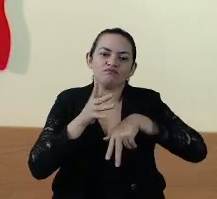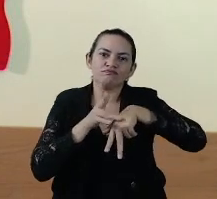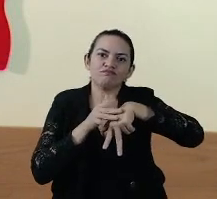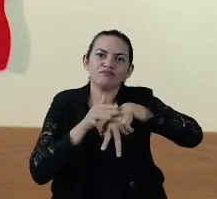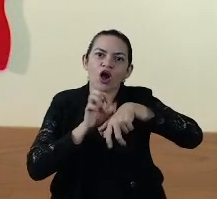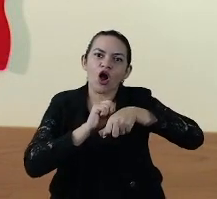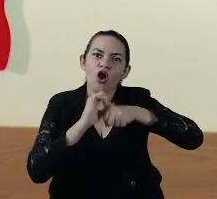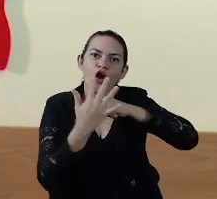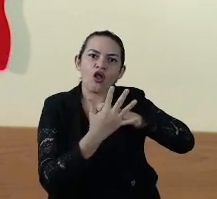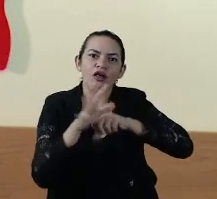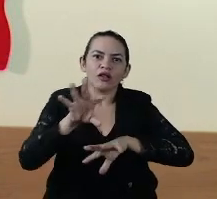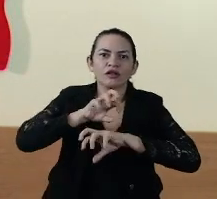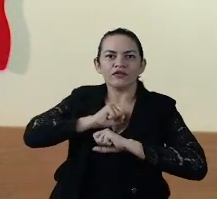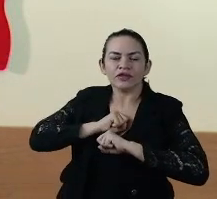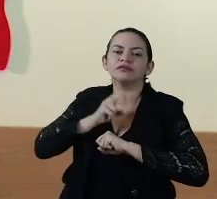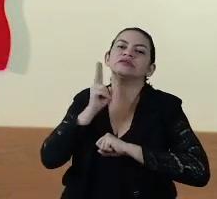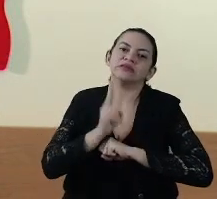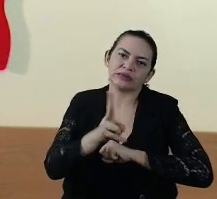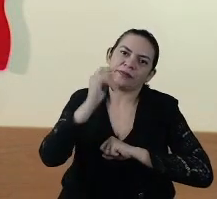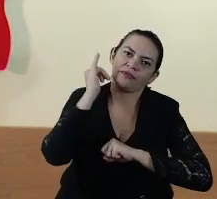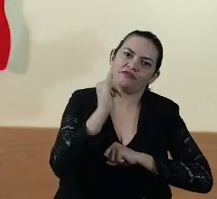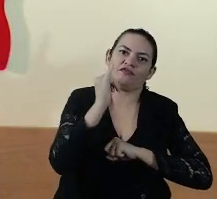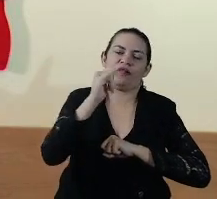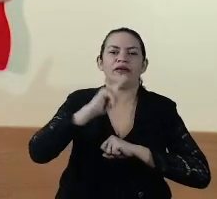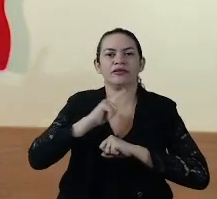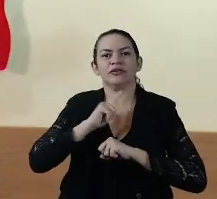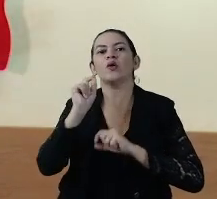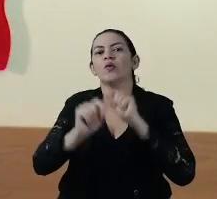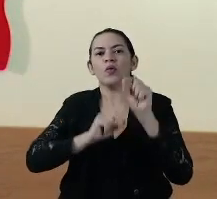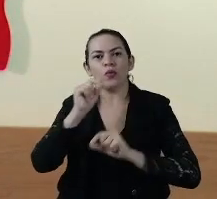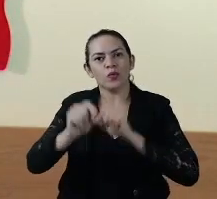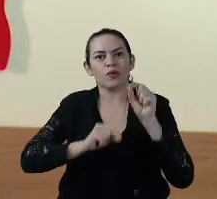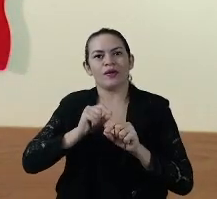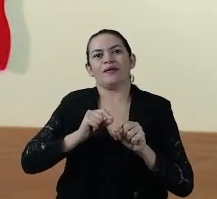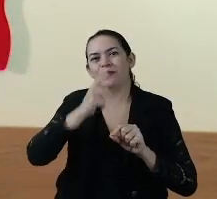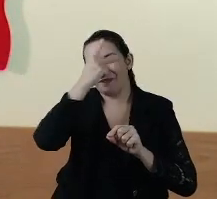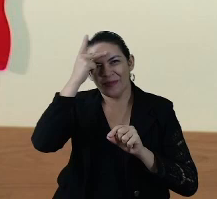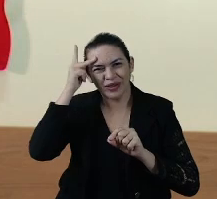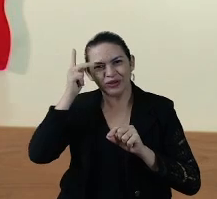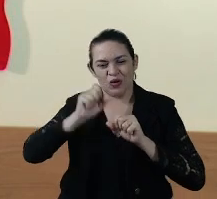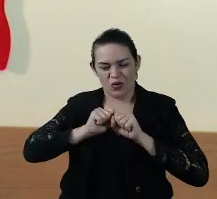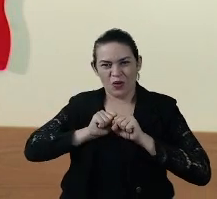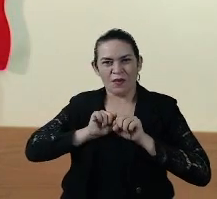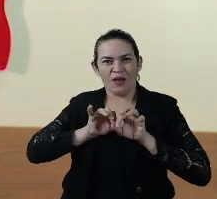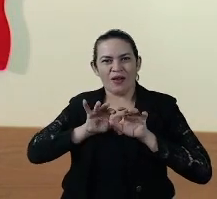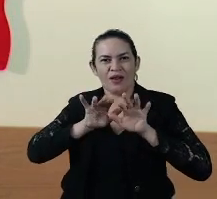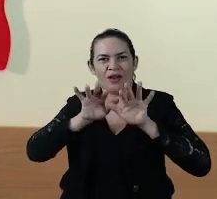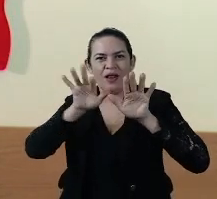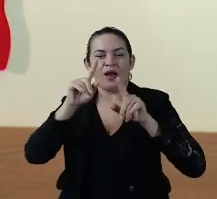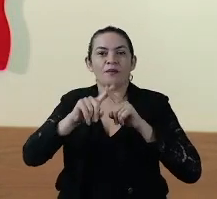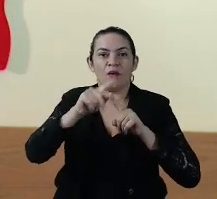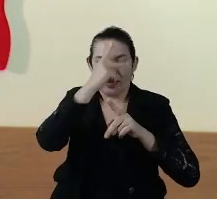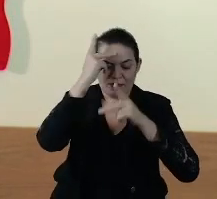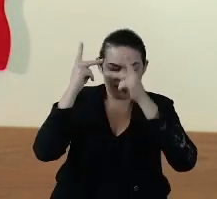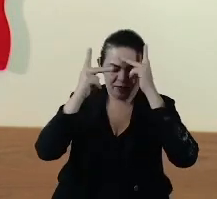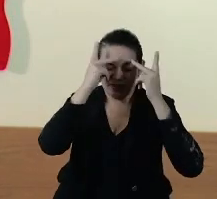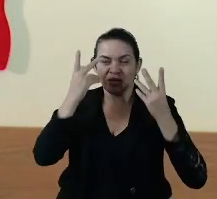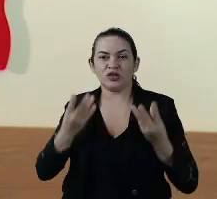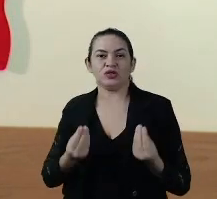confirmando o que dizíamos sempre, que havia uma tendência de migração, uma vez que o fluxo de pessoas,